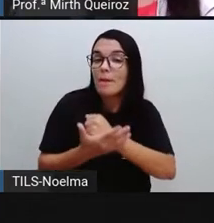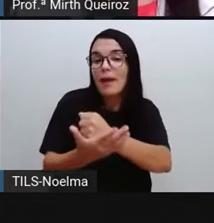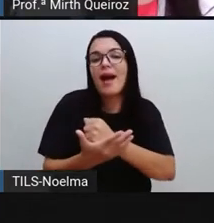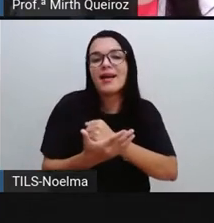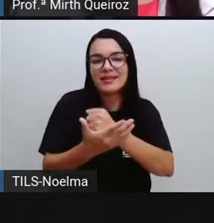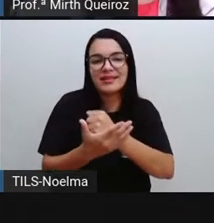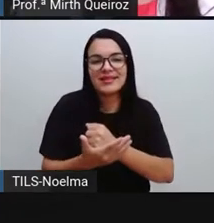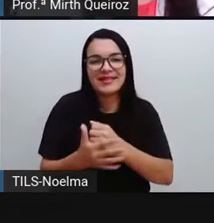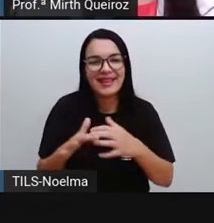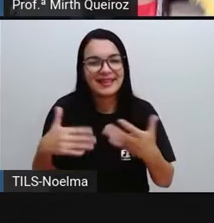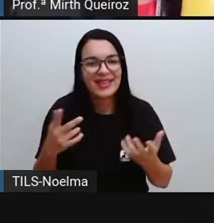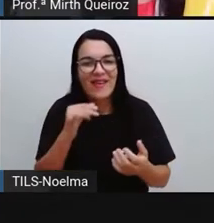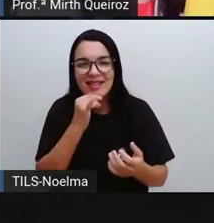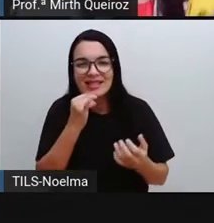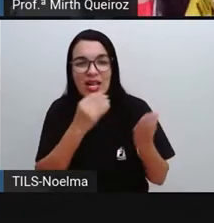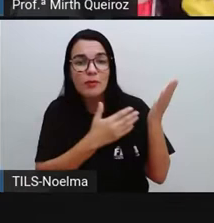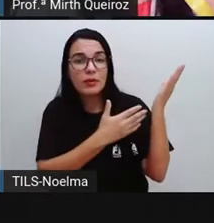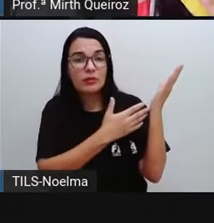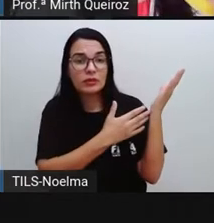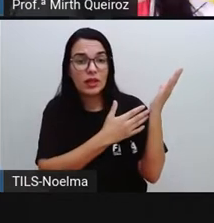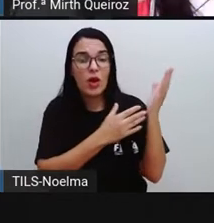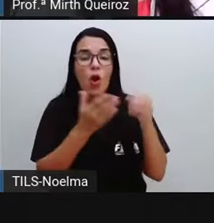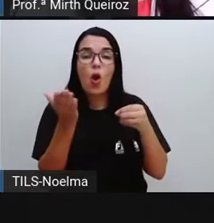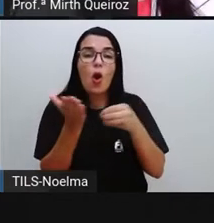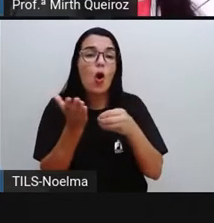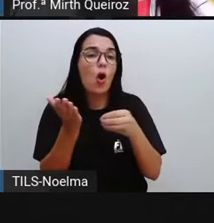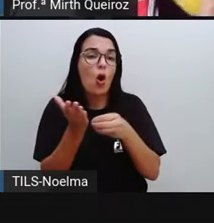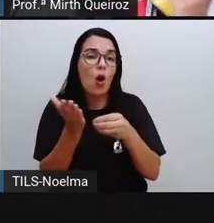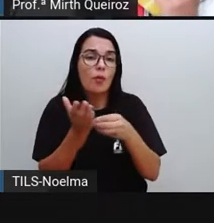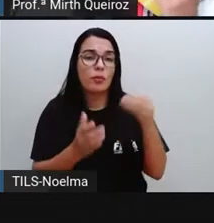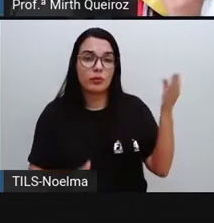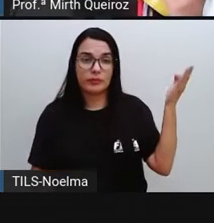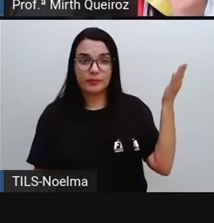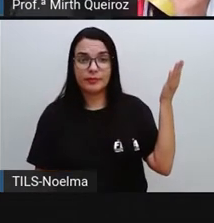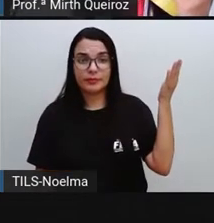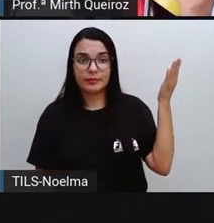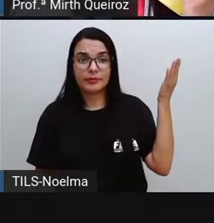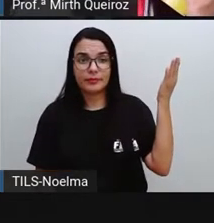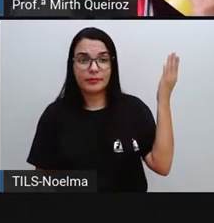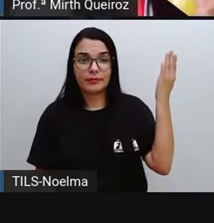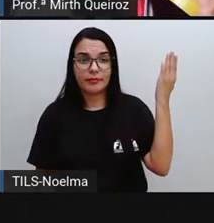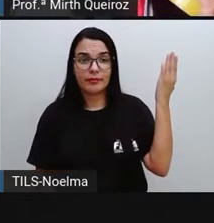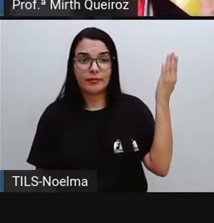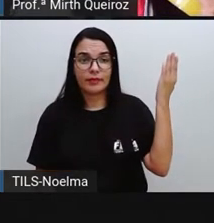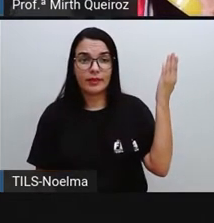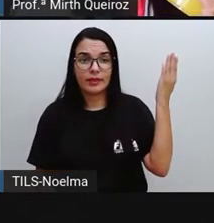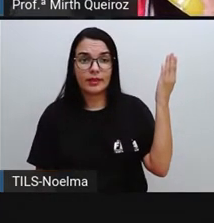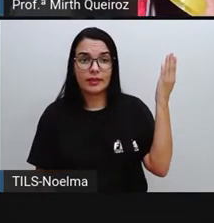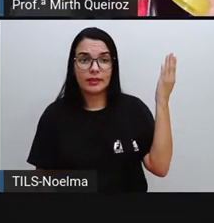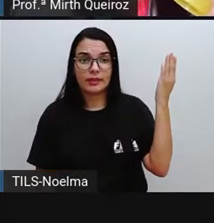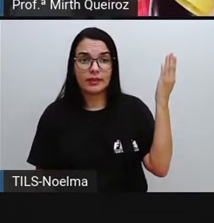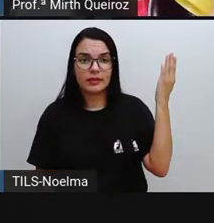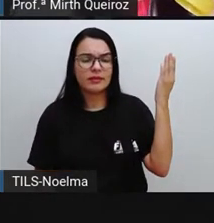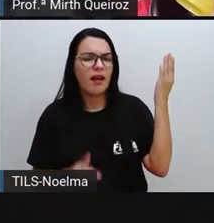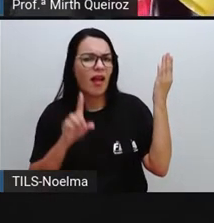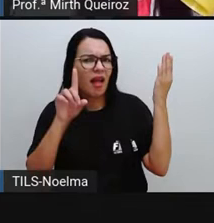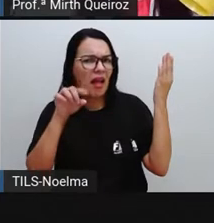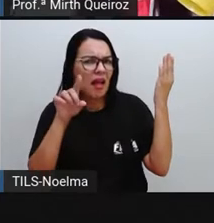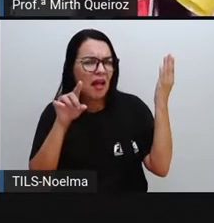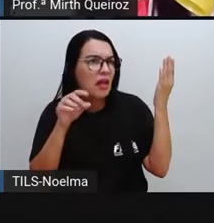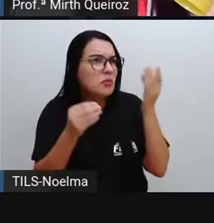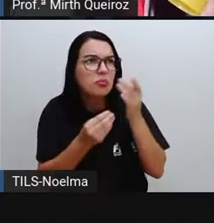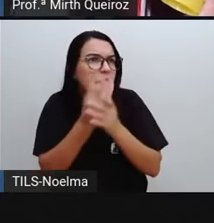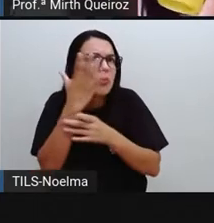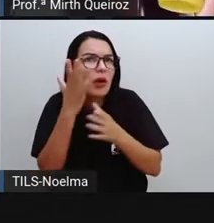-prima. Eu tenho aqui um copo, né? Aqui, esse copo, ele não surgiu